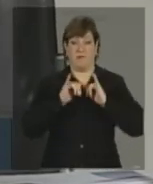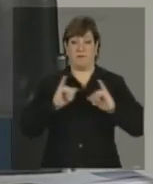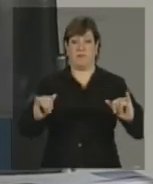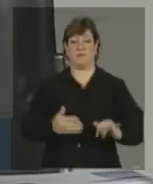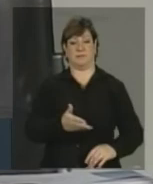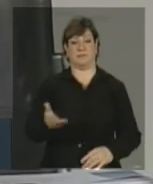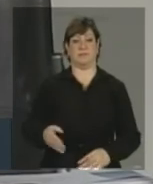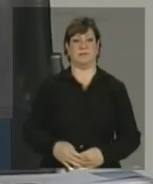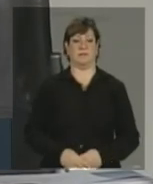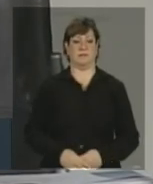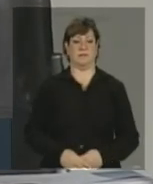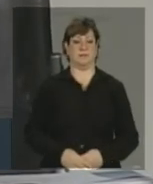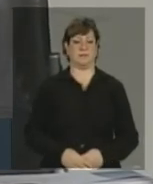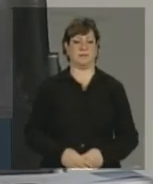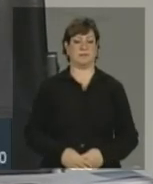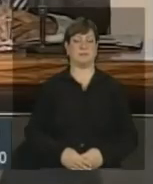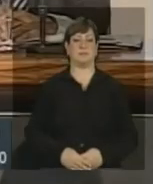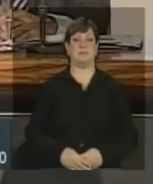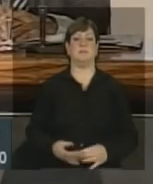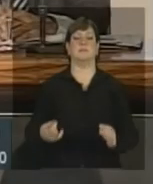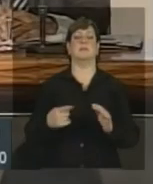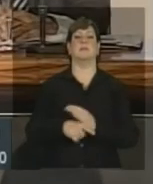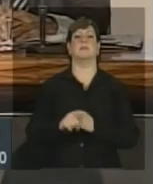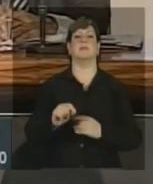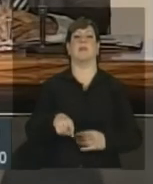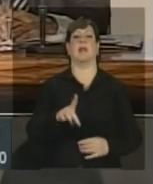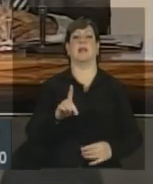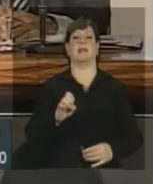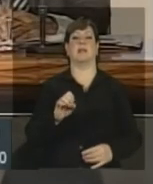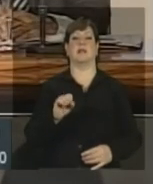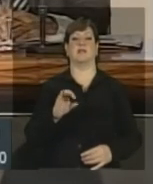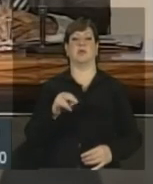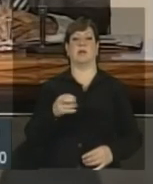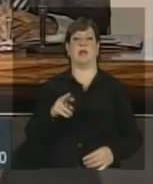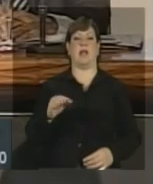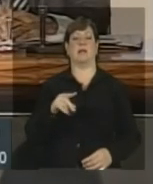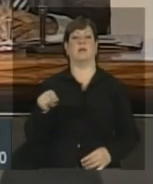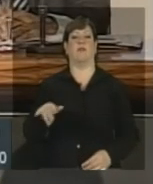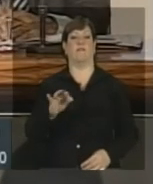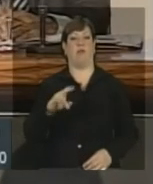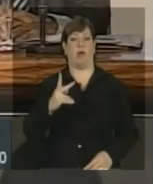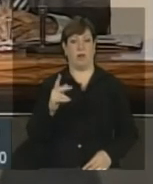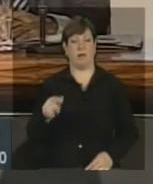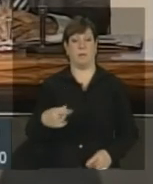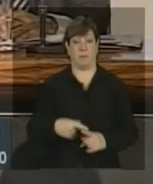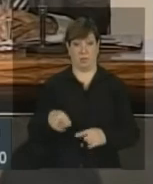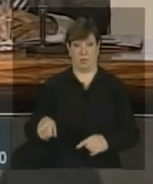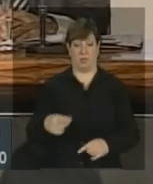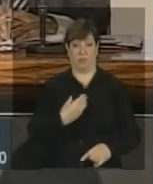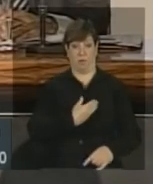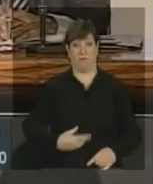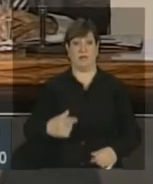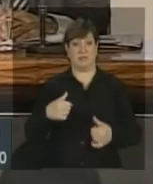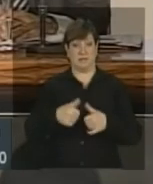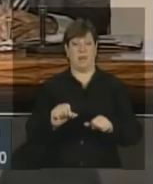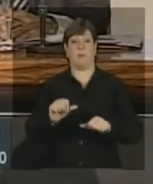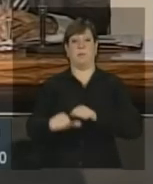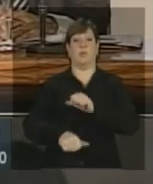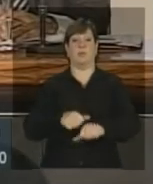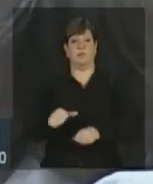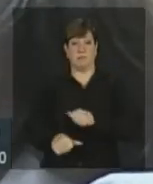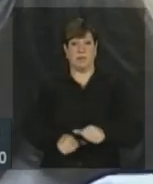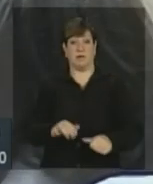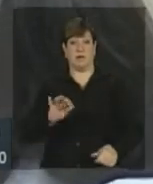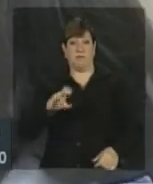você sabe. Pois é, e degeneração da folha, porque aproveitando a oportunidade de estar com o senhor, porque o governo está mudando a incidência da alíquota da